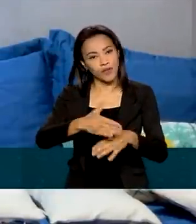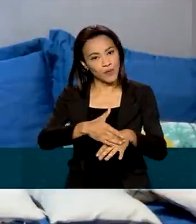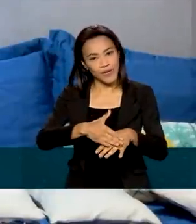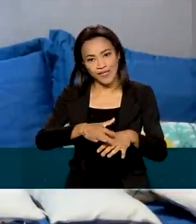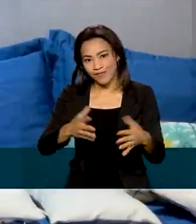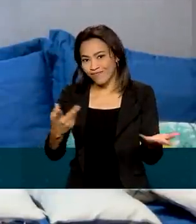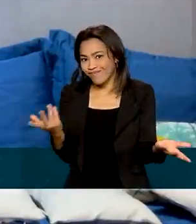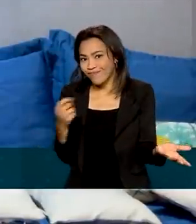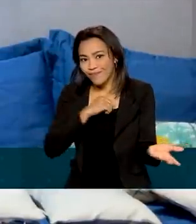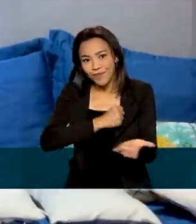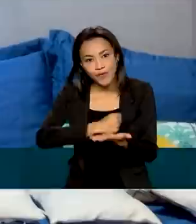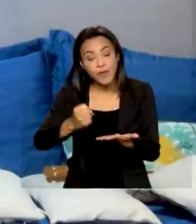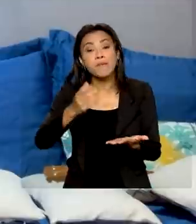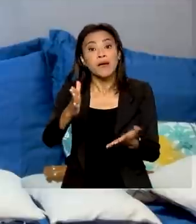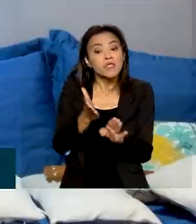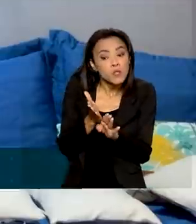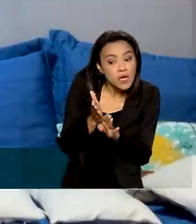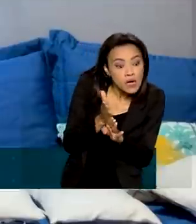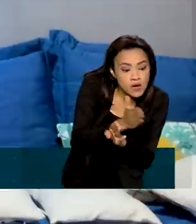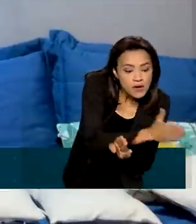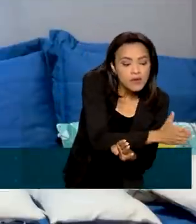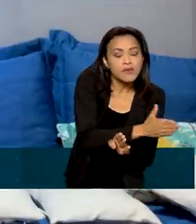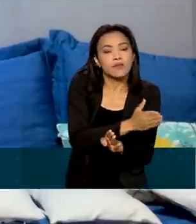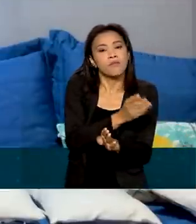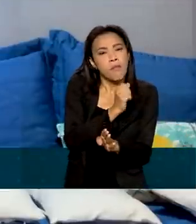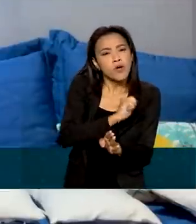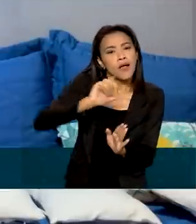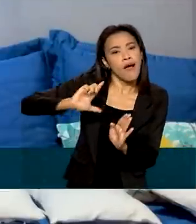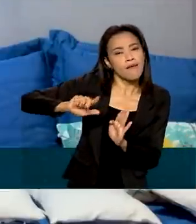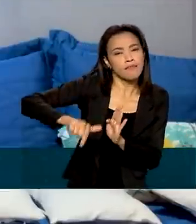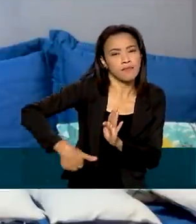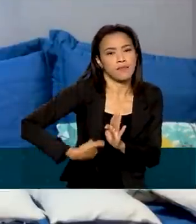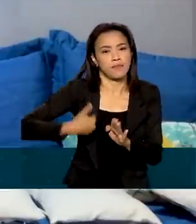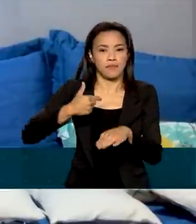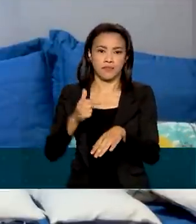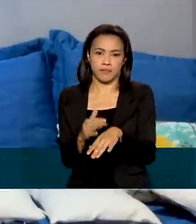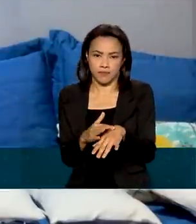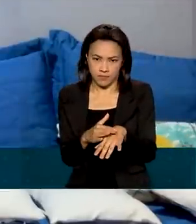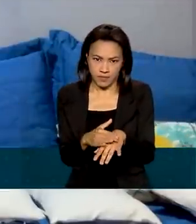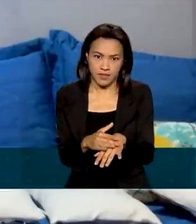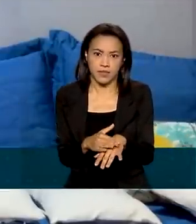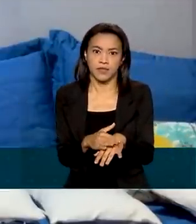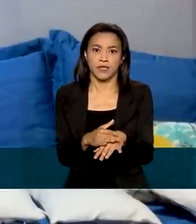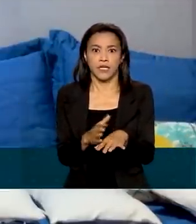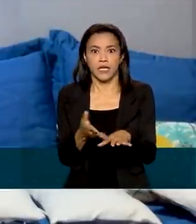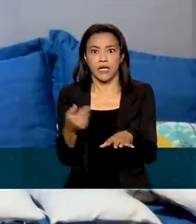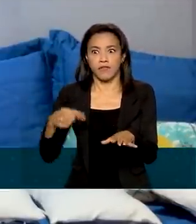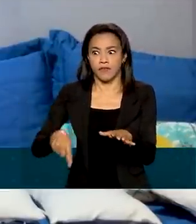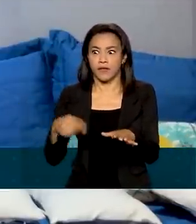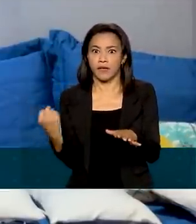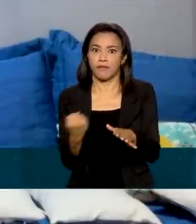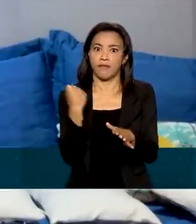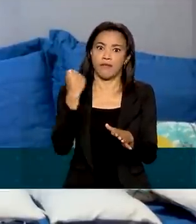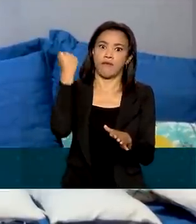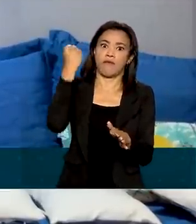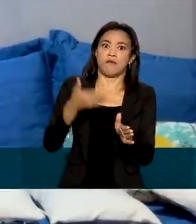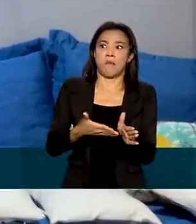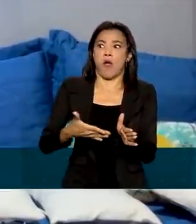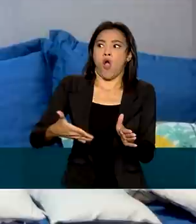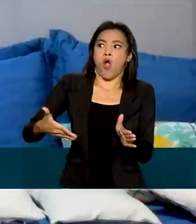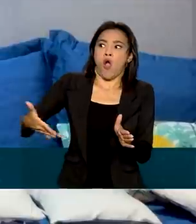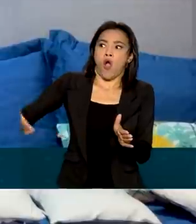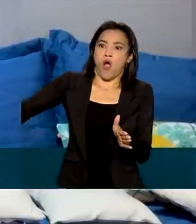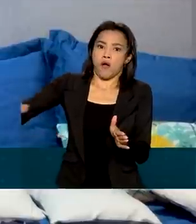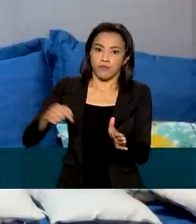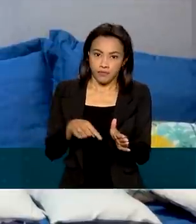fases iniciais, a gente retardando a progressão da doença. A gente consegue fazer com que a doença progrida de maneira lentamente, ou,